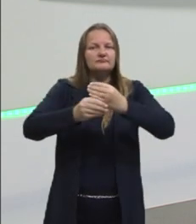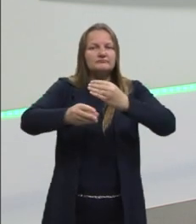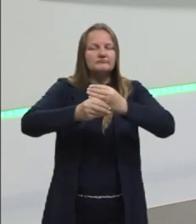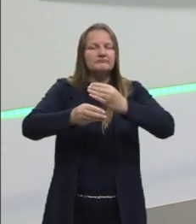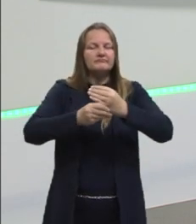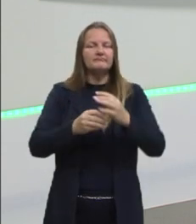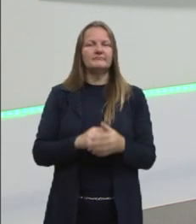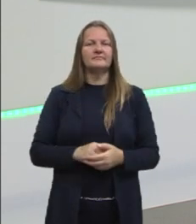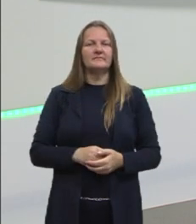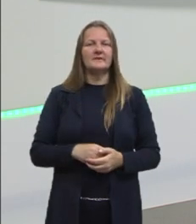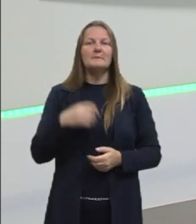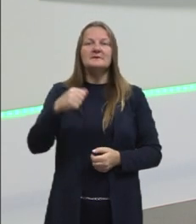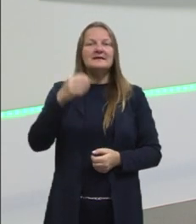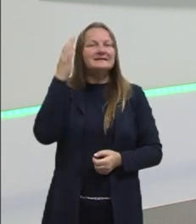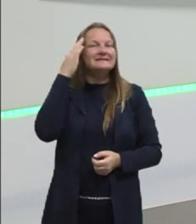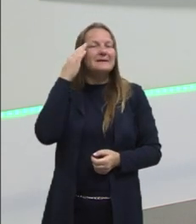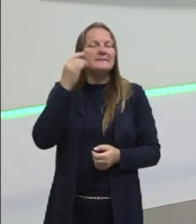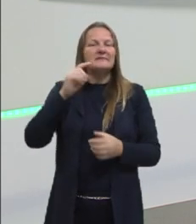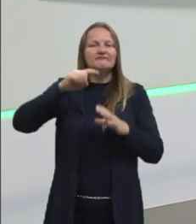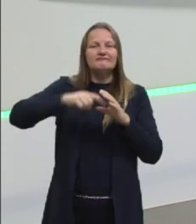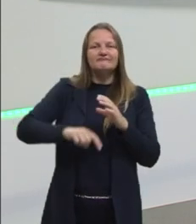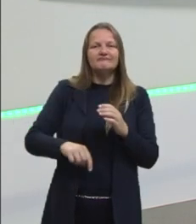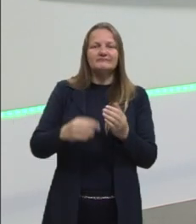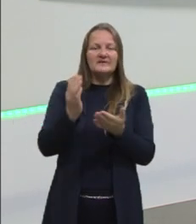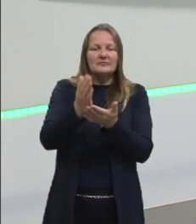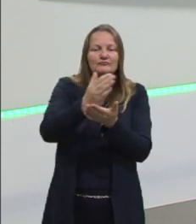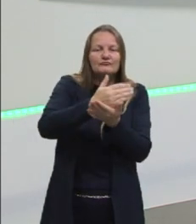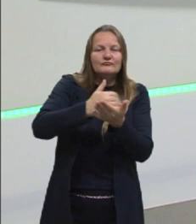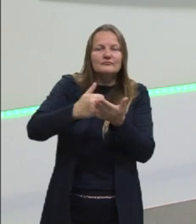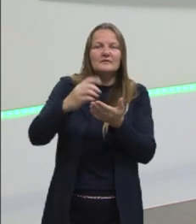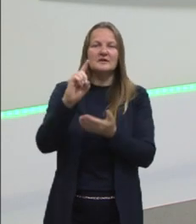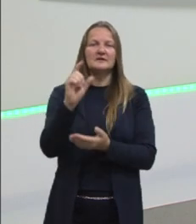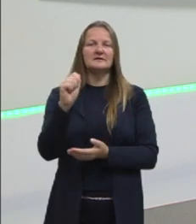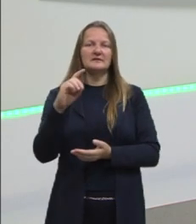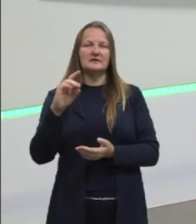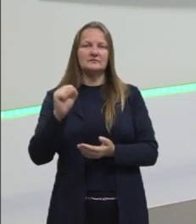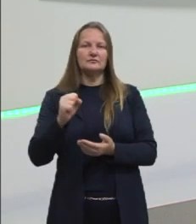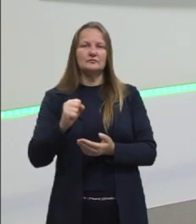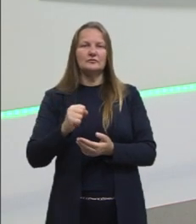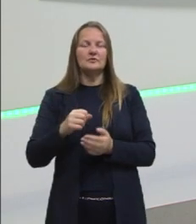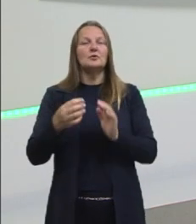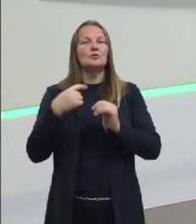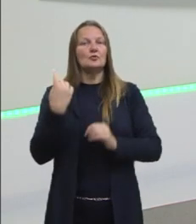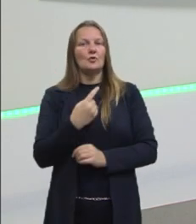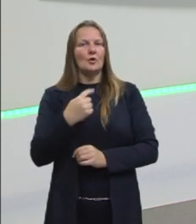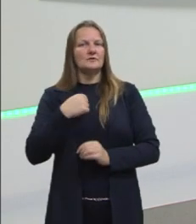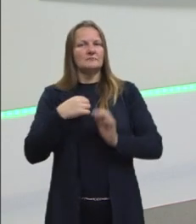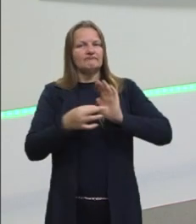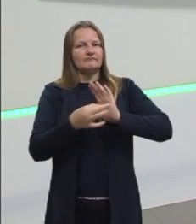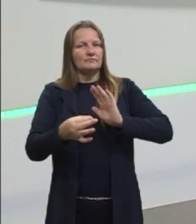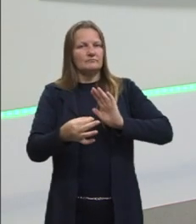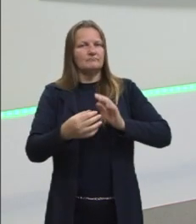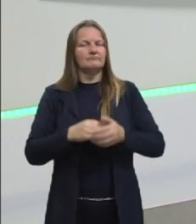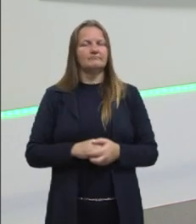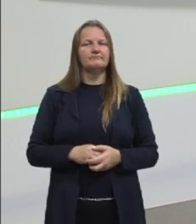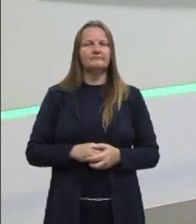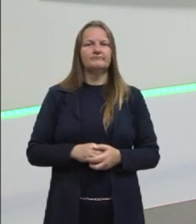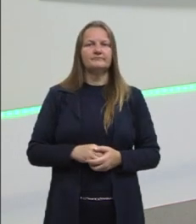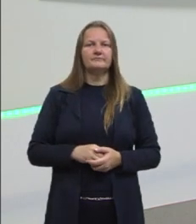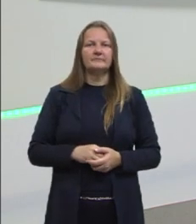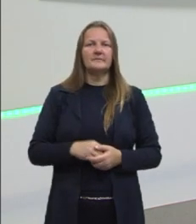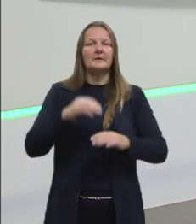questão. E a partir de todos esses dados, nós precisamos construir os nossos argumentos. Na